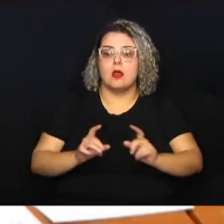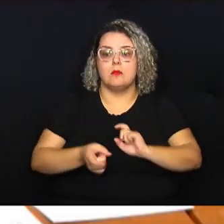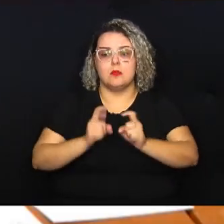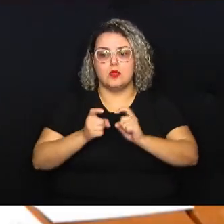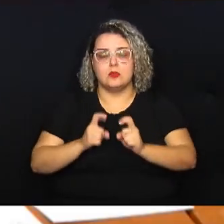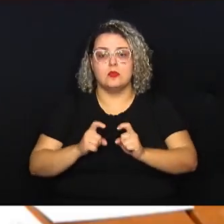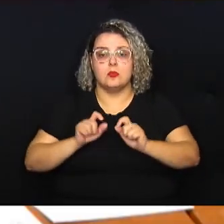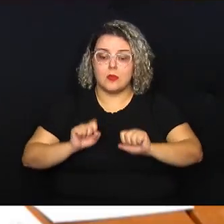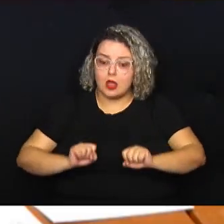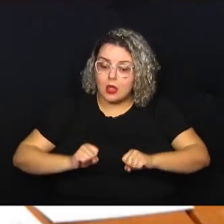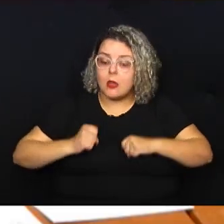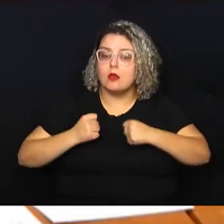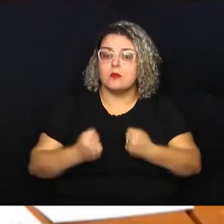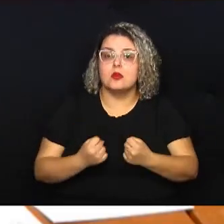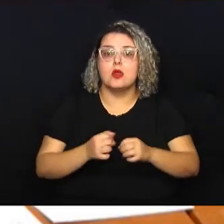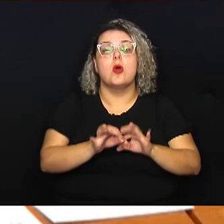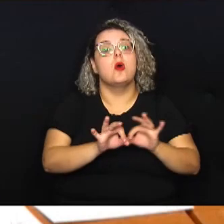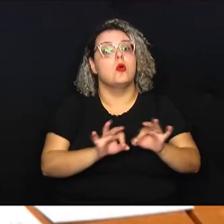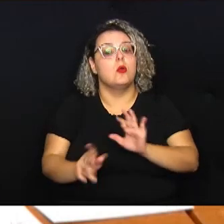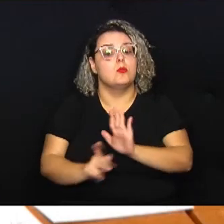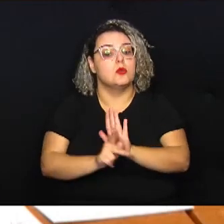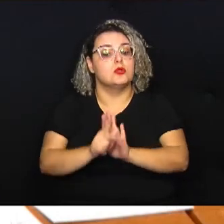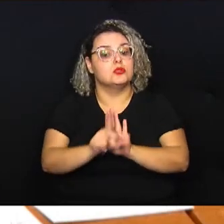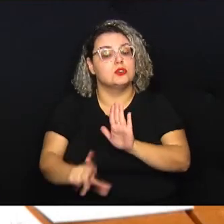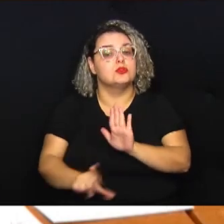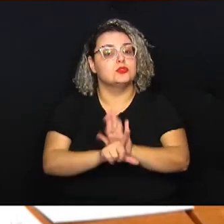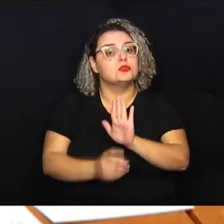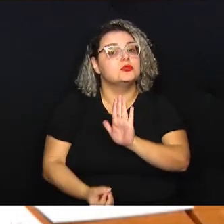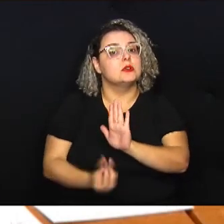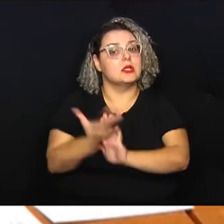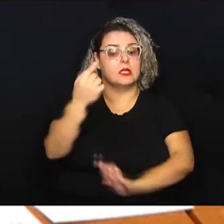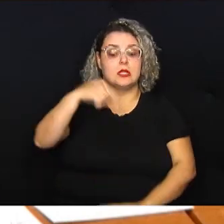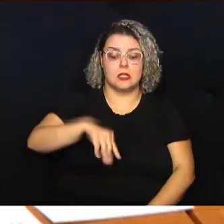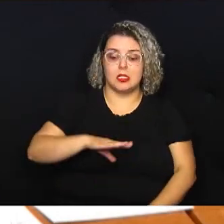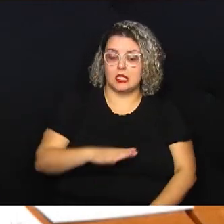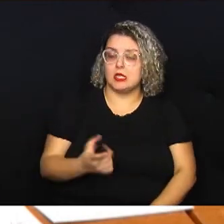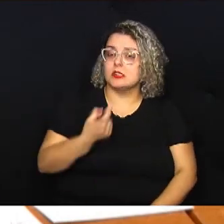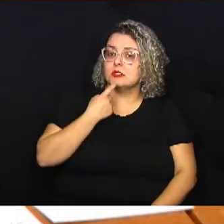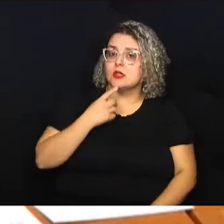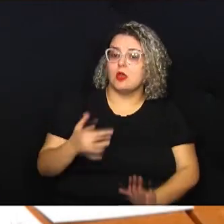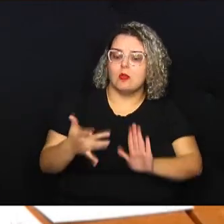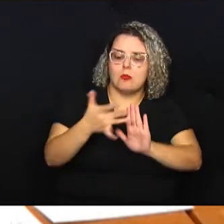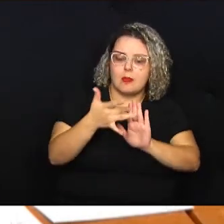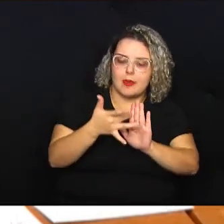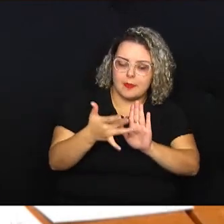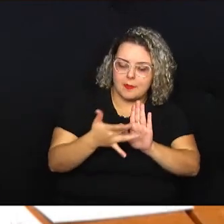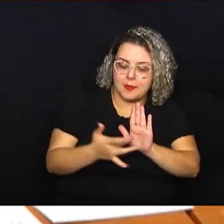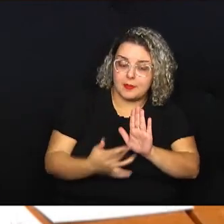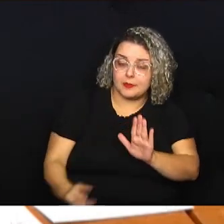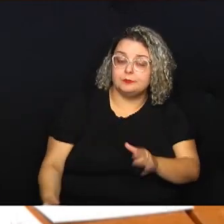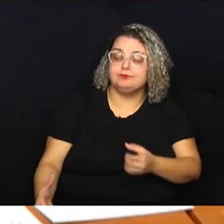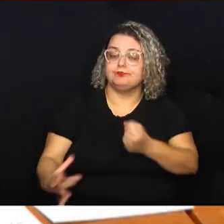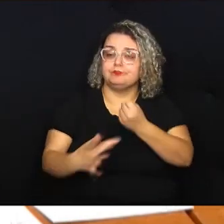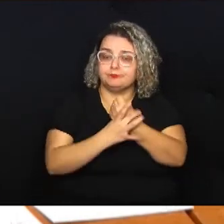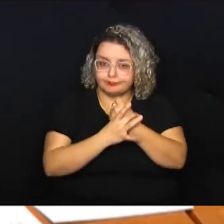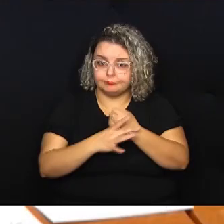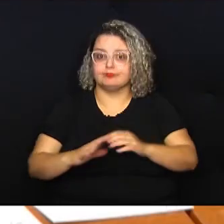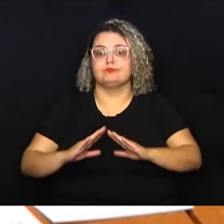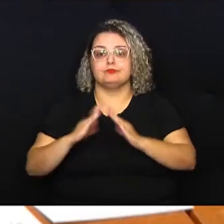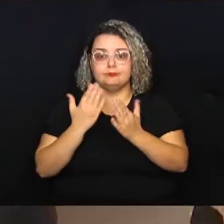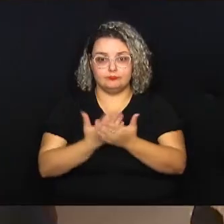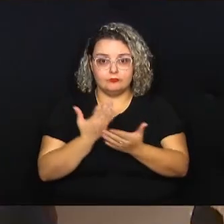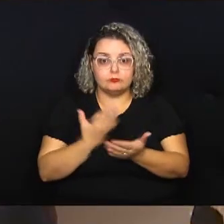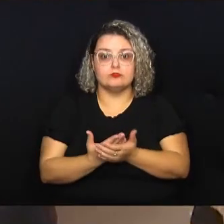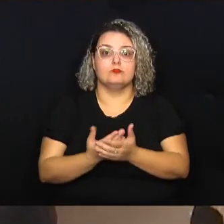reforçando o projeto de lei que cria no município o Protocolo de Segurança em Escolas e Creches